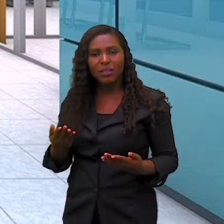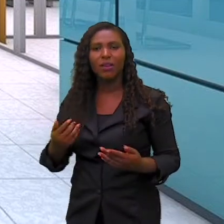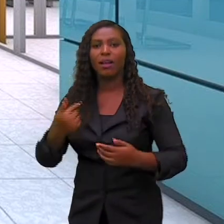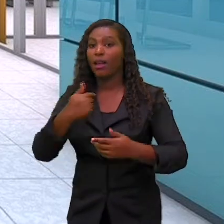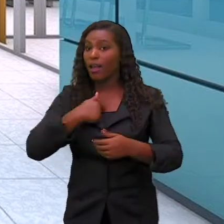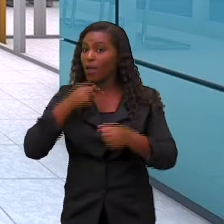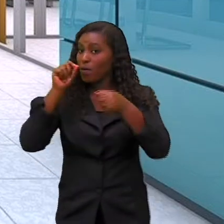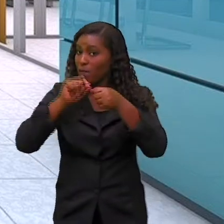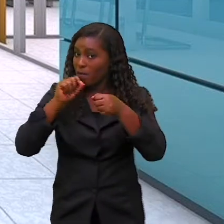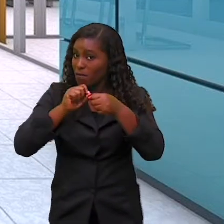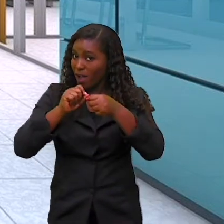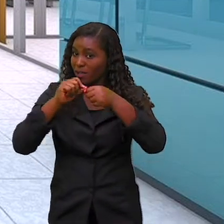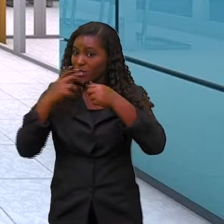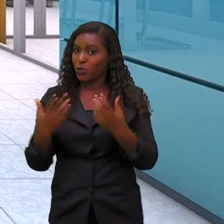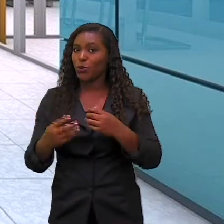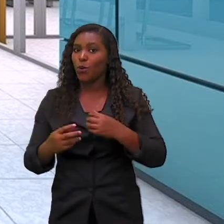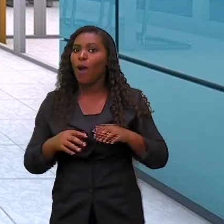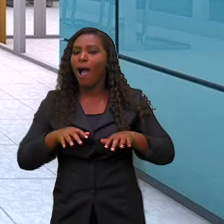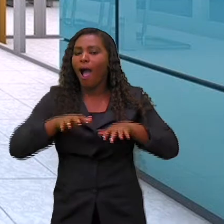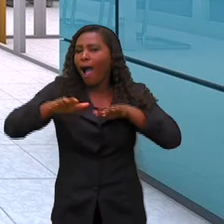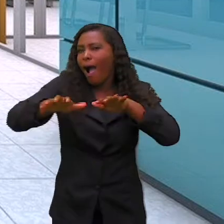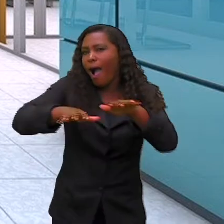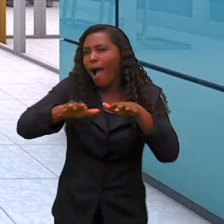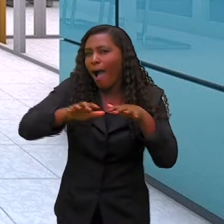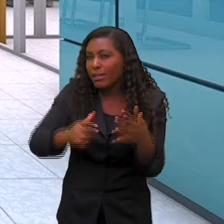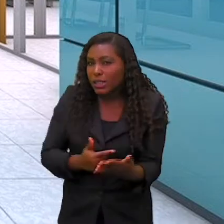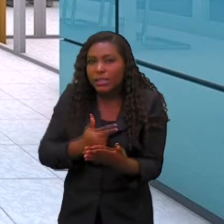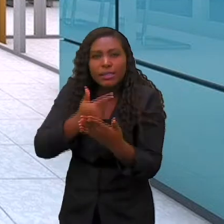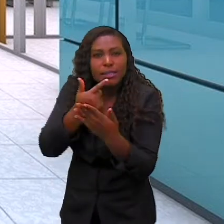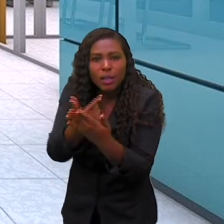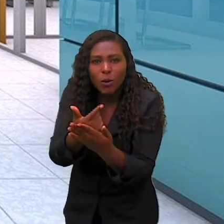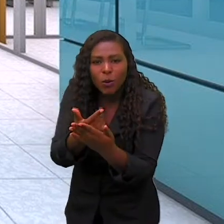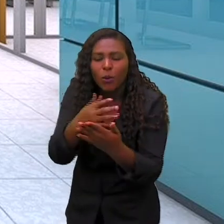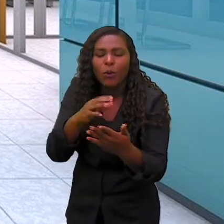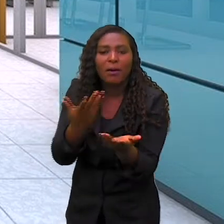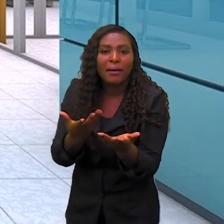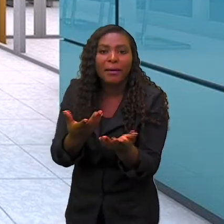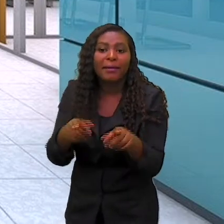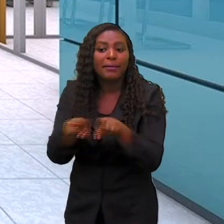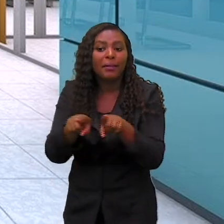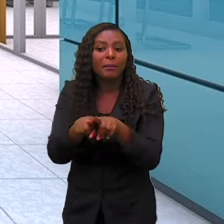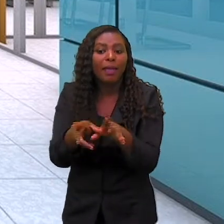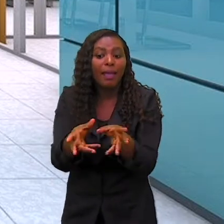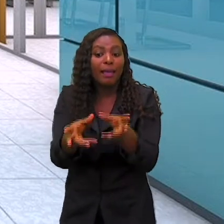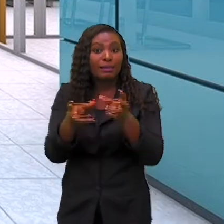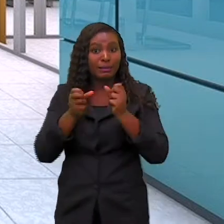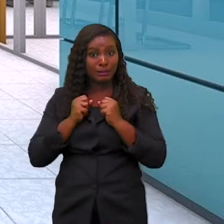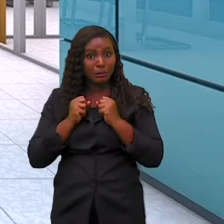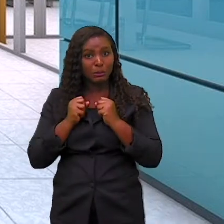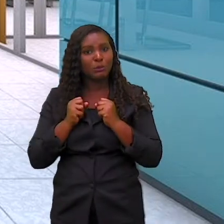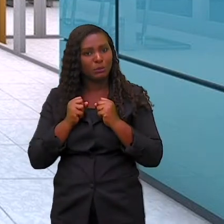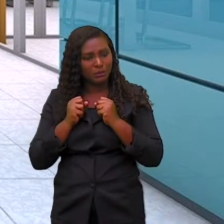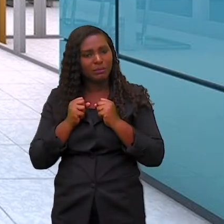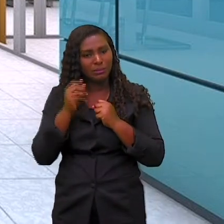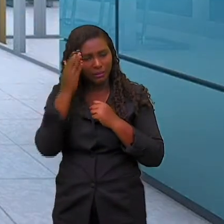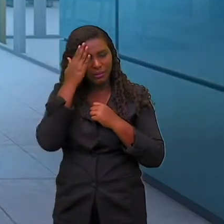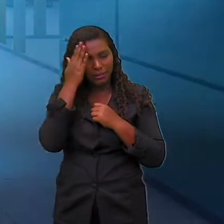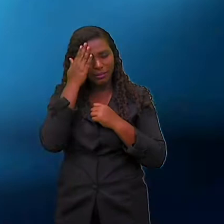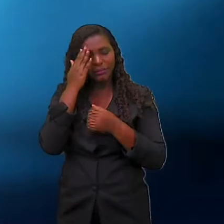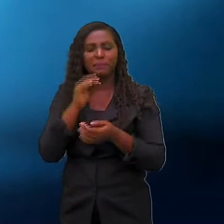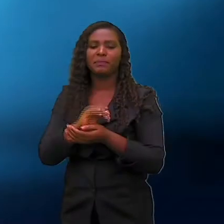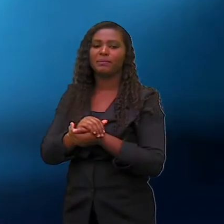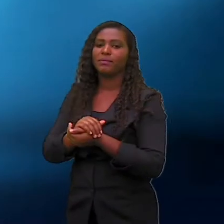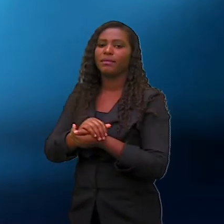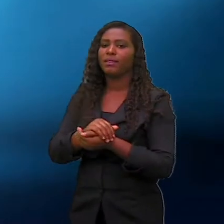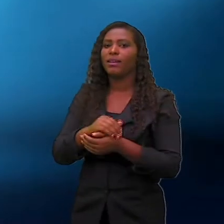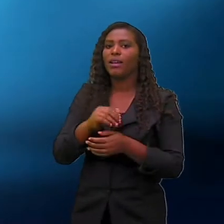ação e essa ação recai sobre mim. Muito fácil, não é? Olha o nosso próximo exemplo, ó.